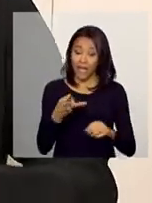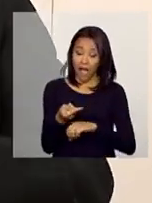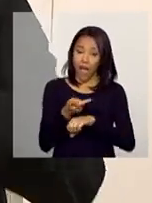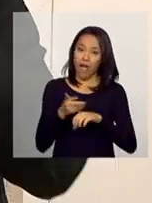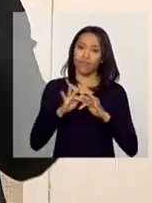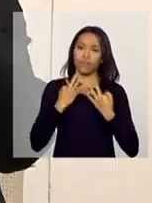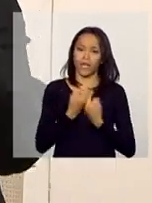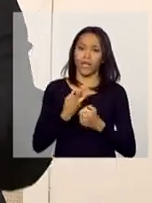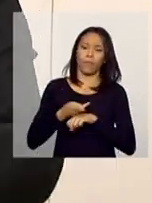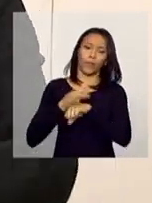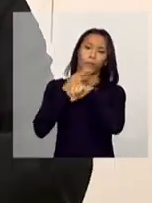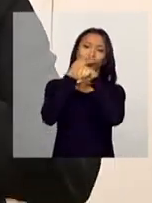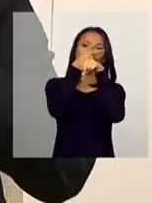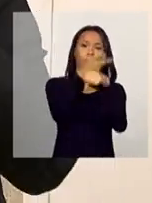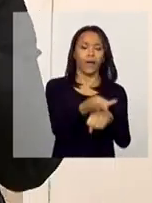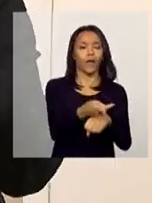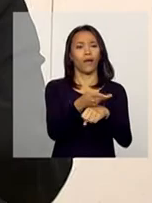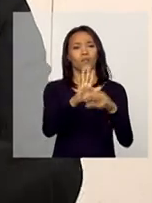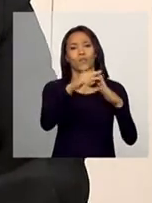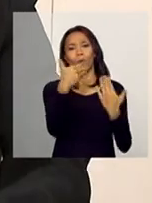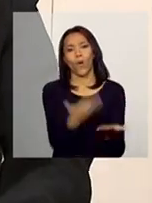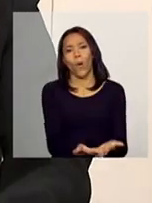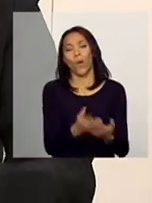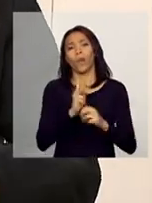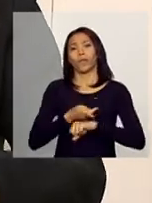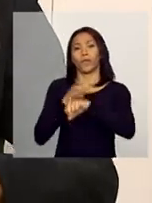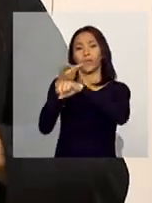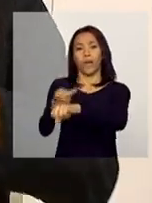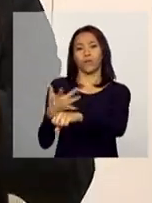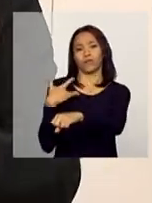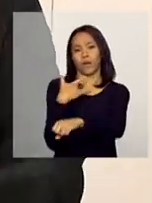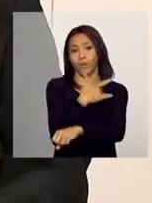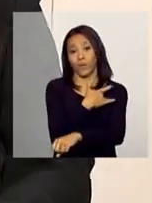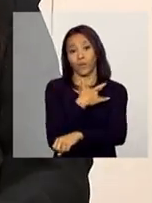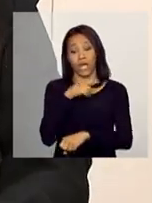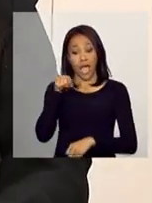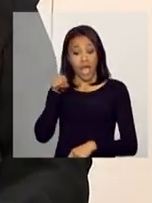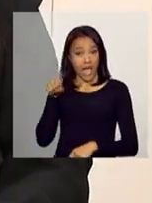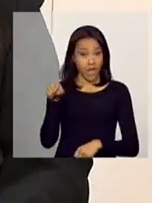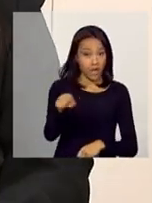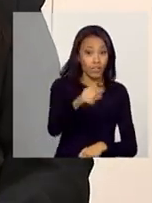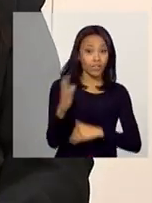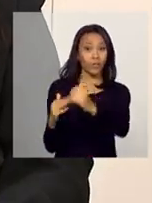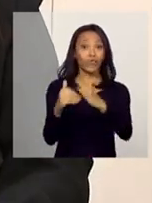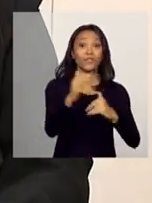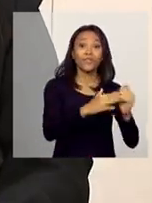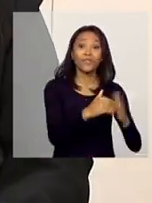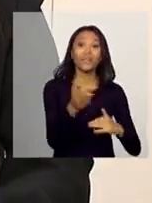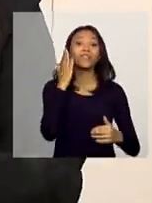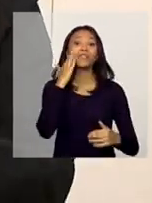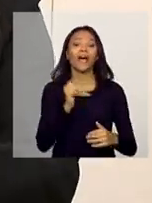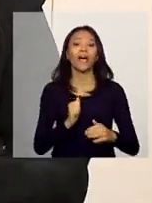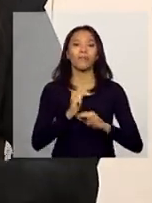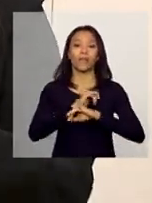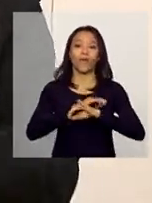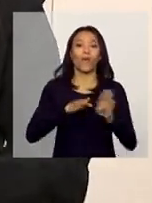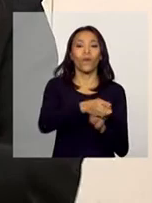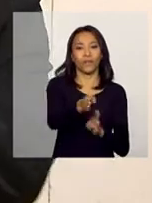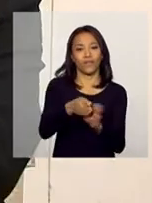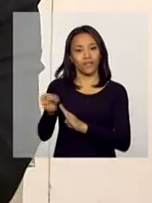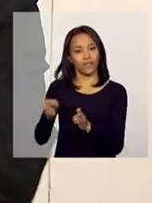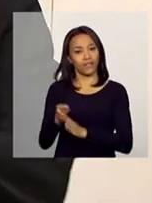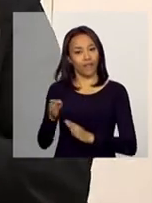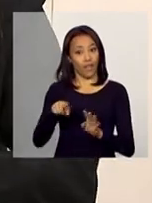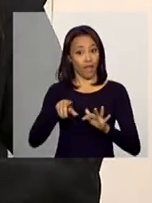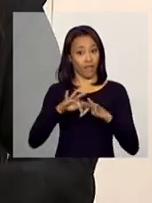unidades da escola, procurar unidades de saúde, esses profissionais tenham condições de passar a informação correta, né? E de orientar, direcionar